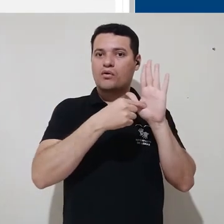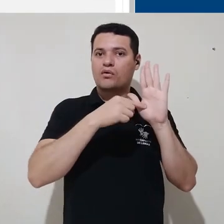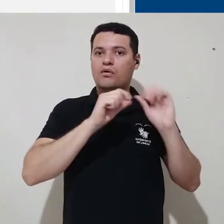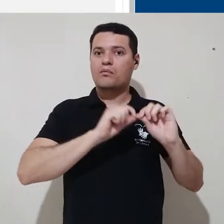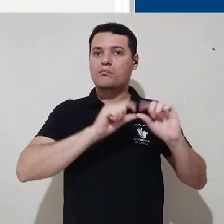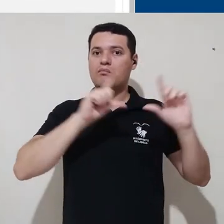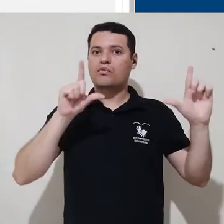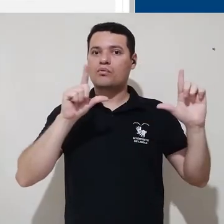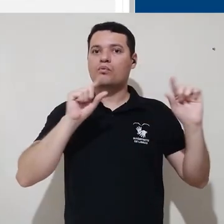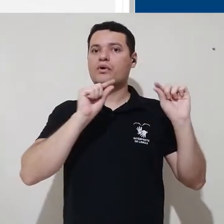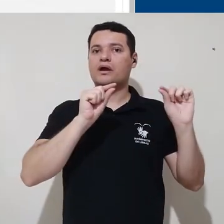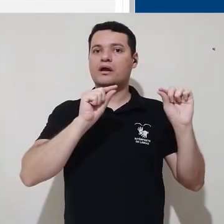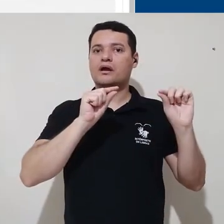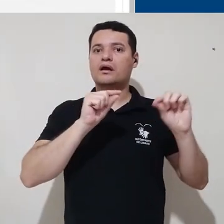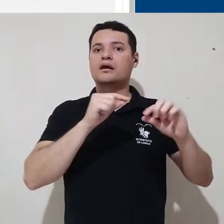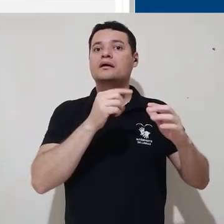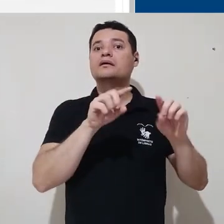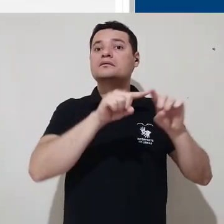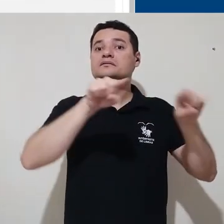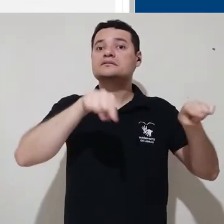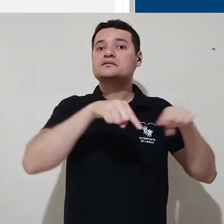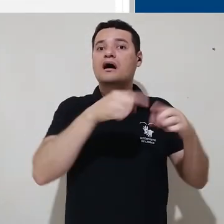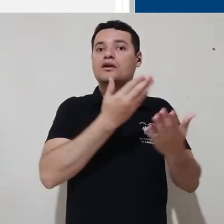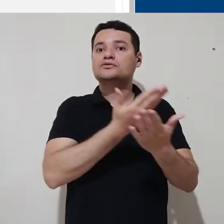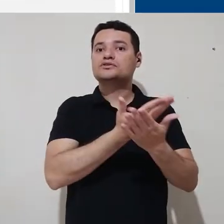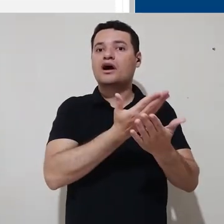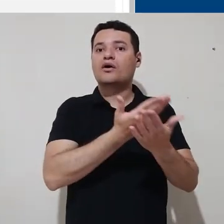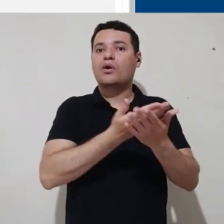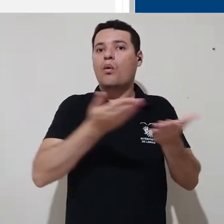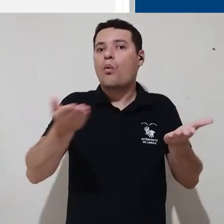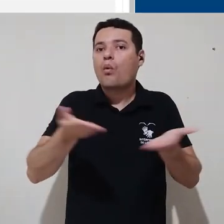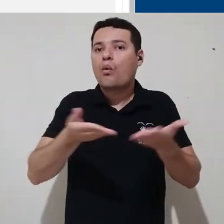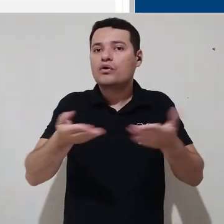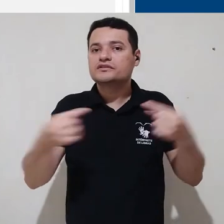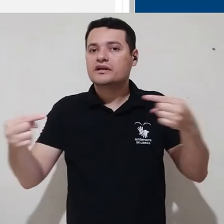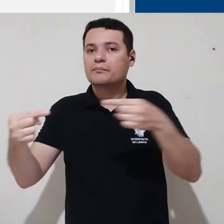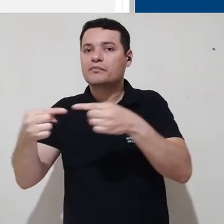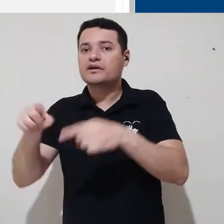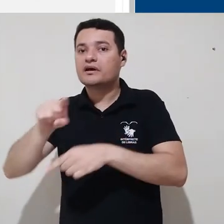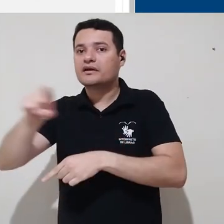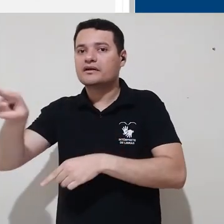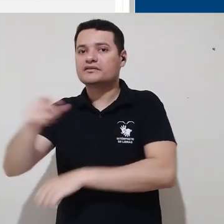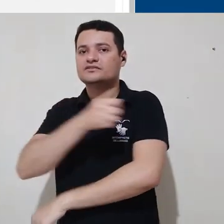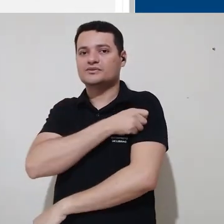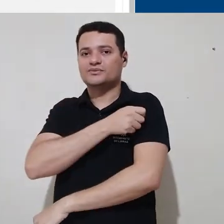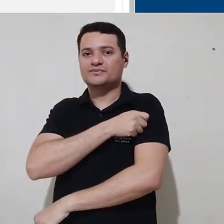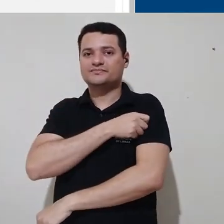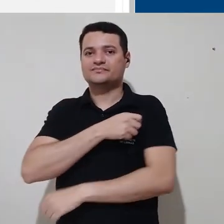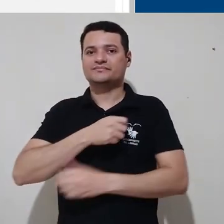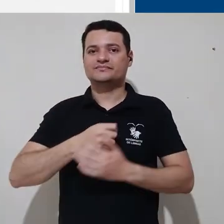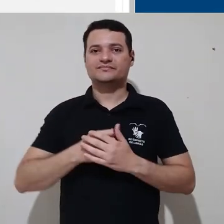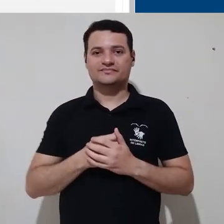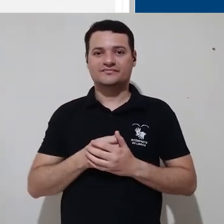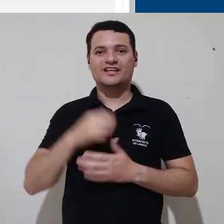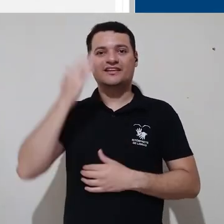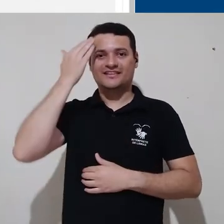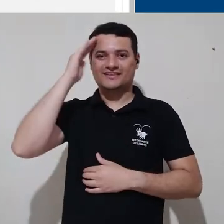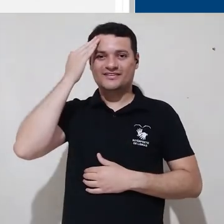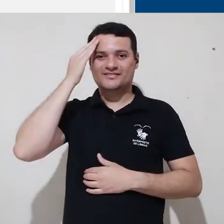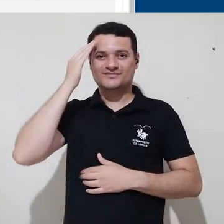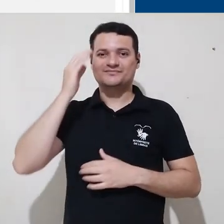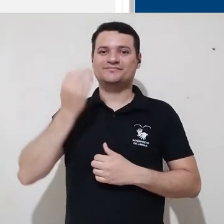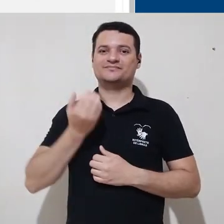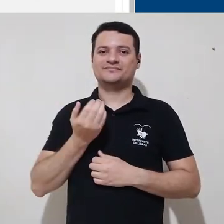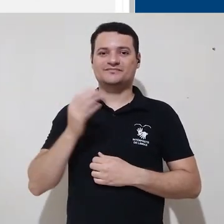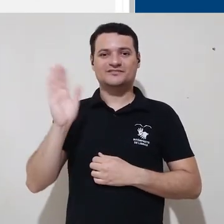e verificar as salas que estão disponíveis hoje para os alunos. Ok? O conceito